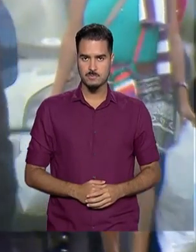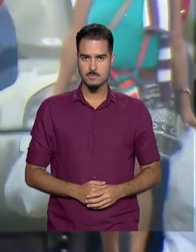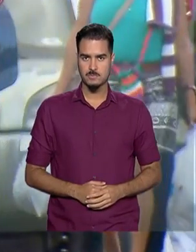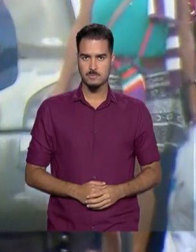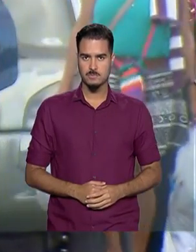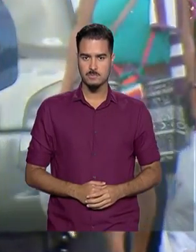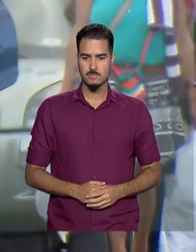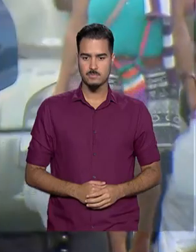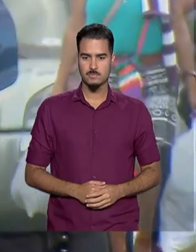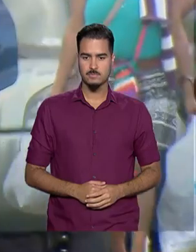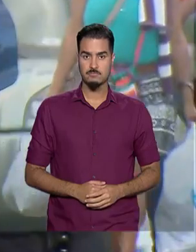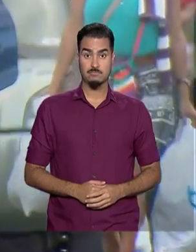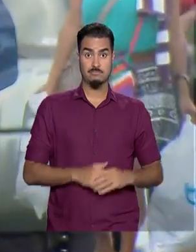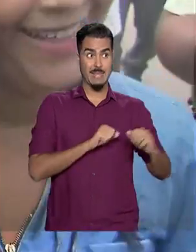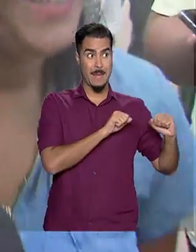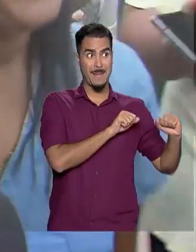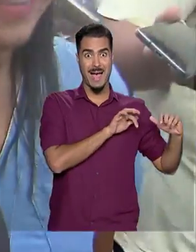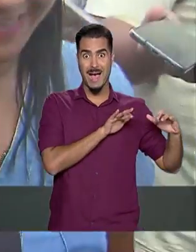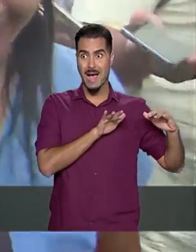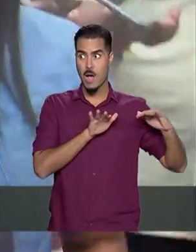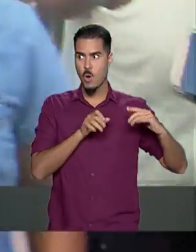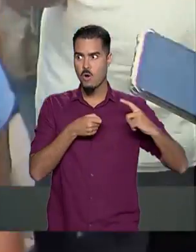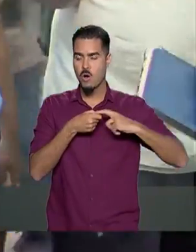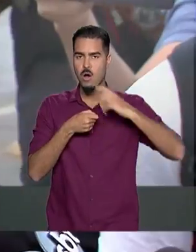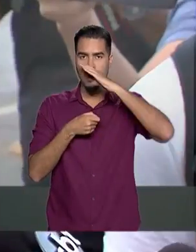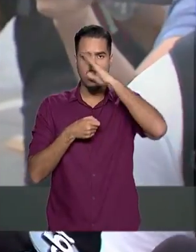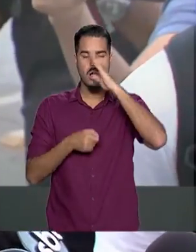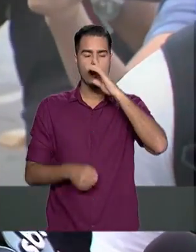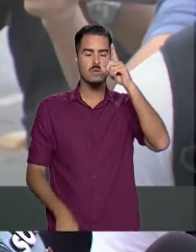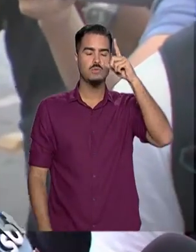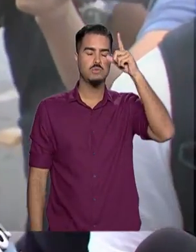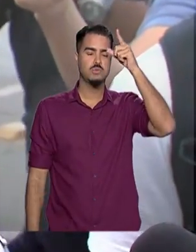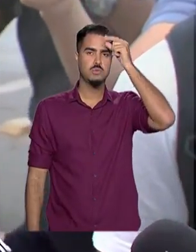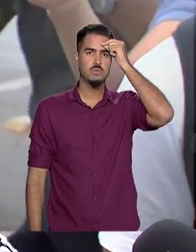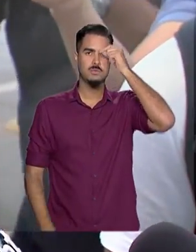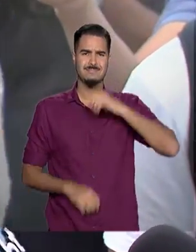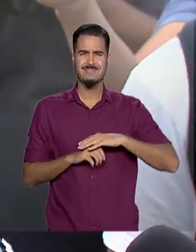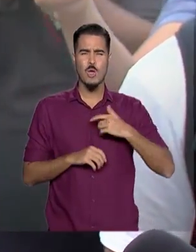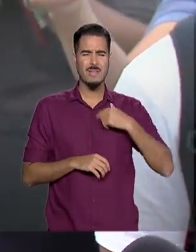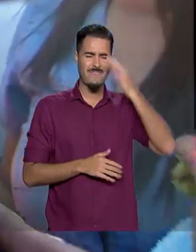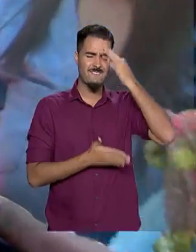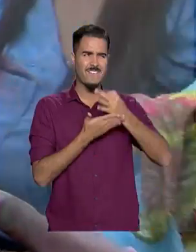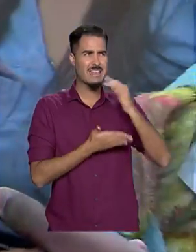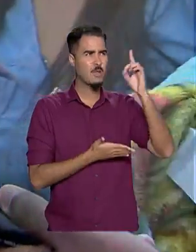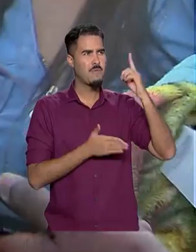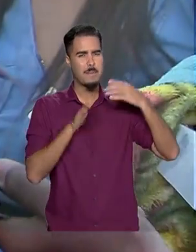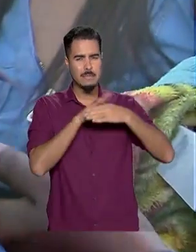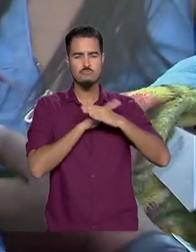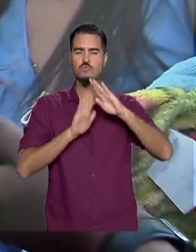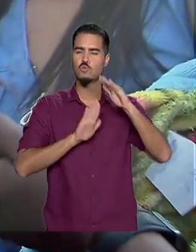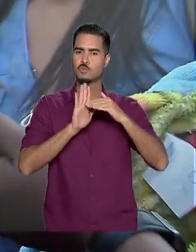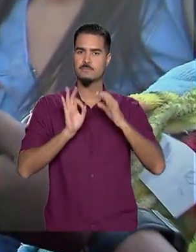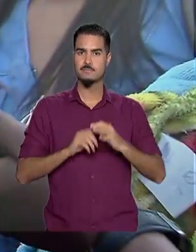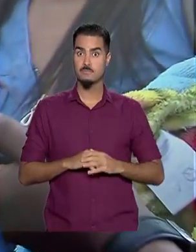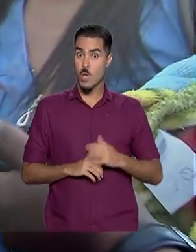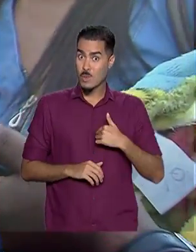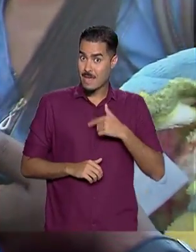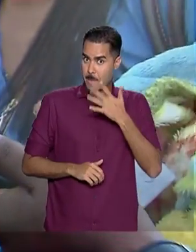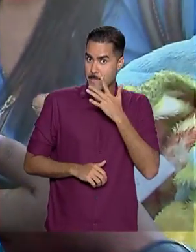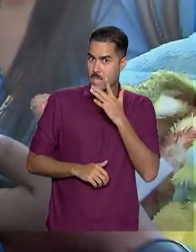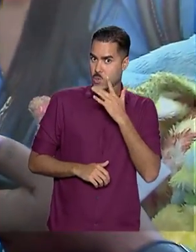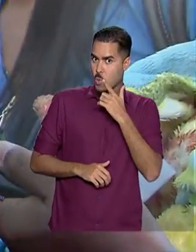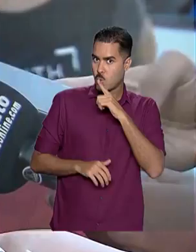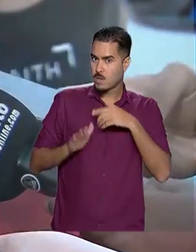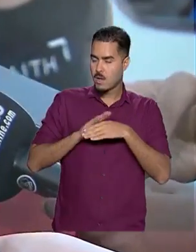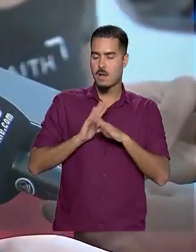No retorno para o Brasil, o alívio. Fé em Deus que nós íamos passar e deu tudo certo. Com medo de não poder atravessar a base de bordo.